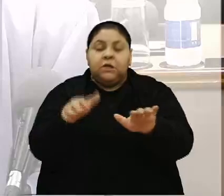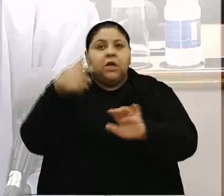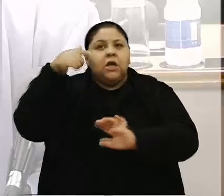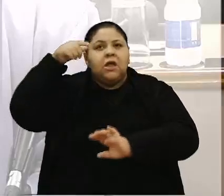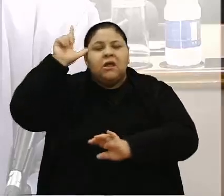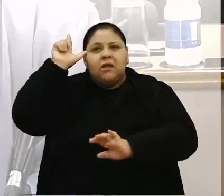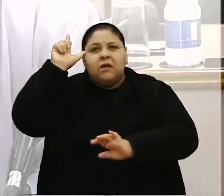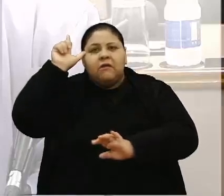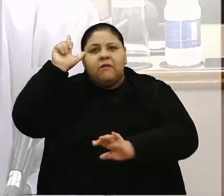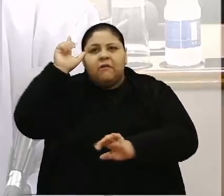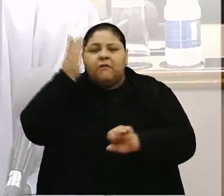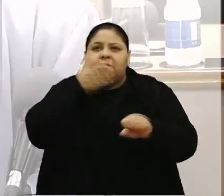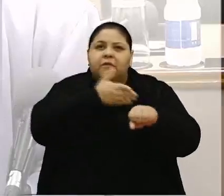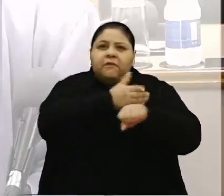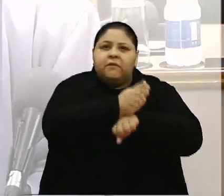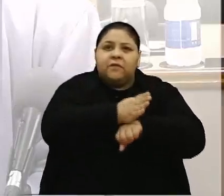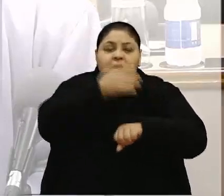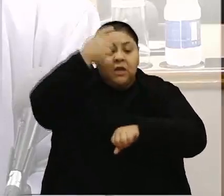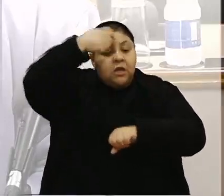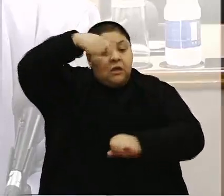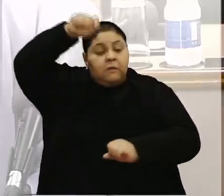participei na Ux,